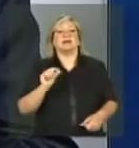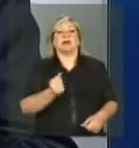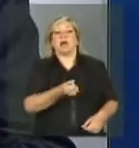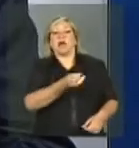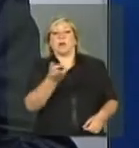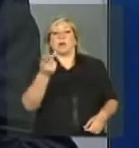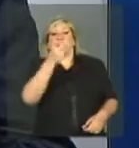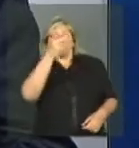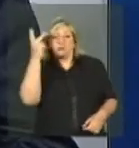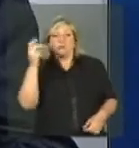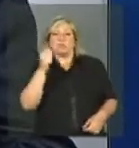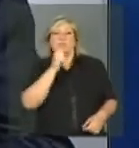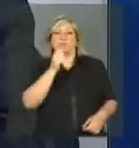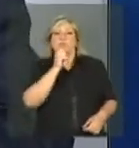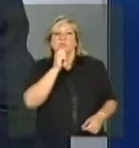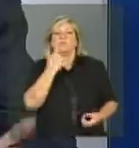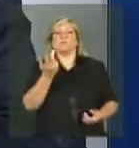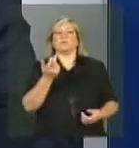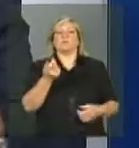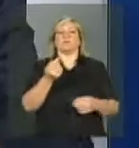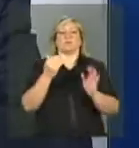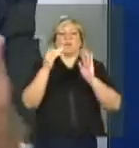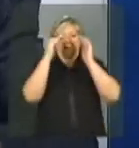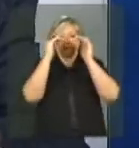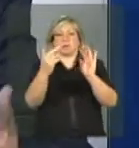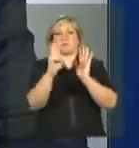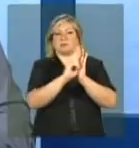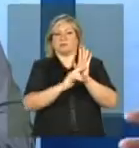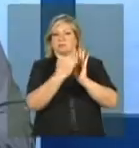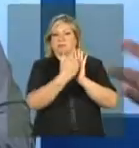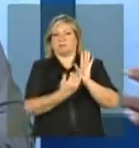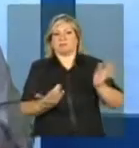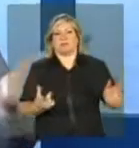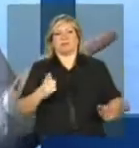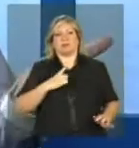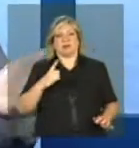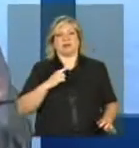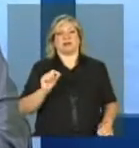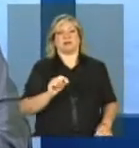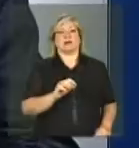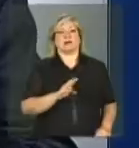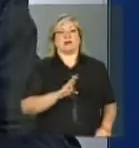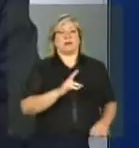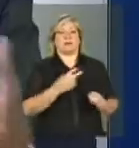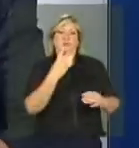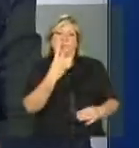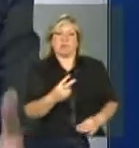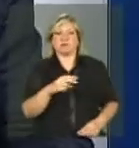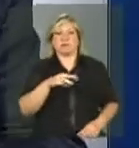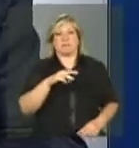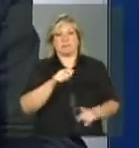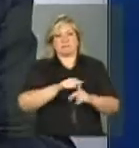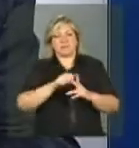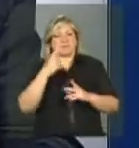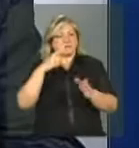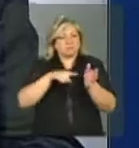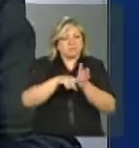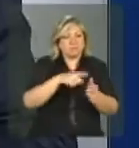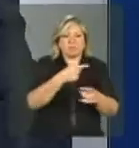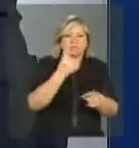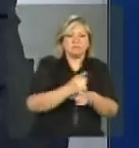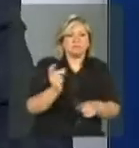períodos bimestrais de coleta. Porque pode ocorrer uma situação de um bimestre, uma coleta bimestral, não ter a identificação daquela criança,